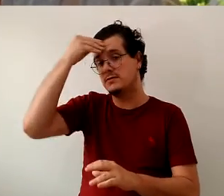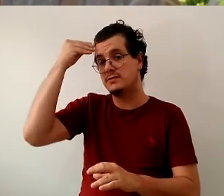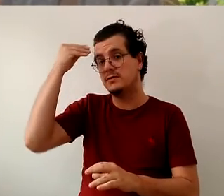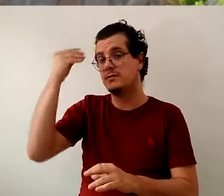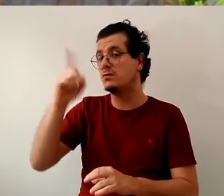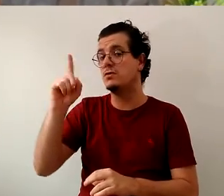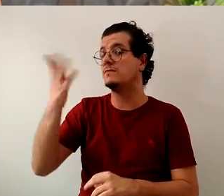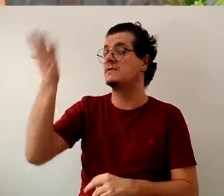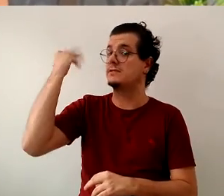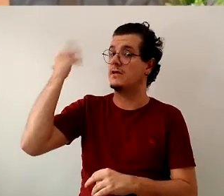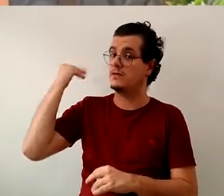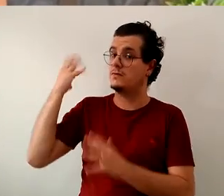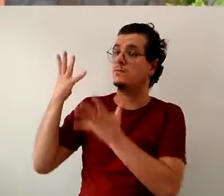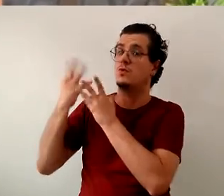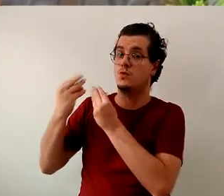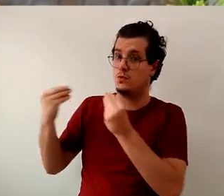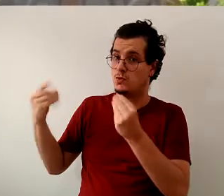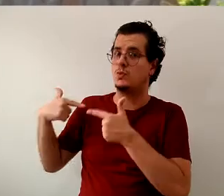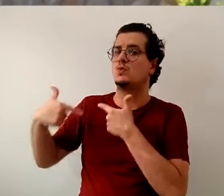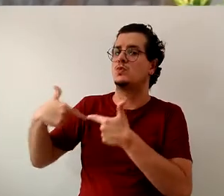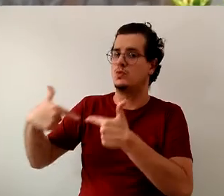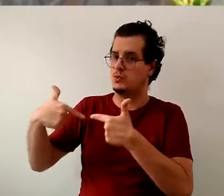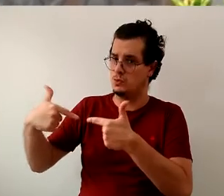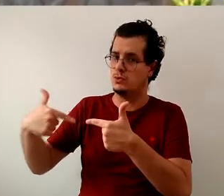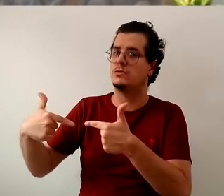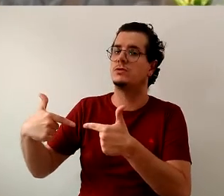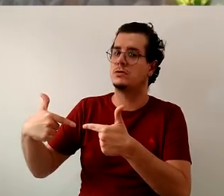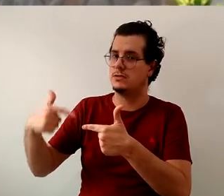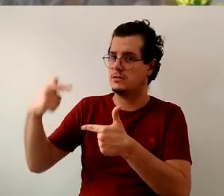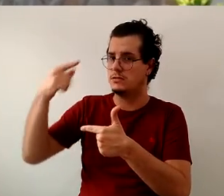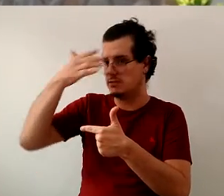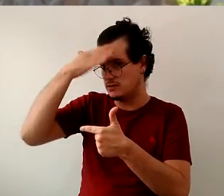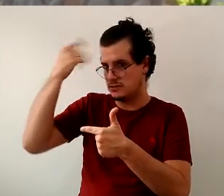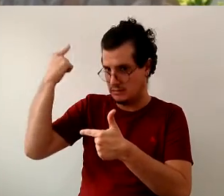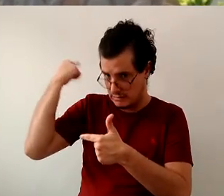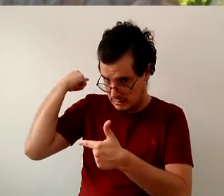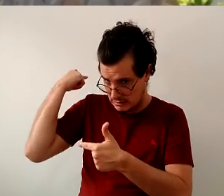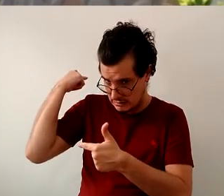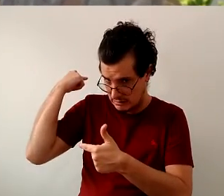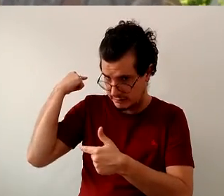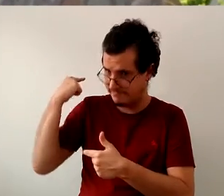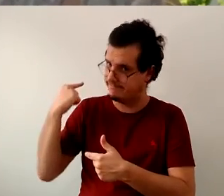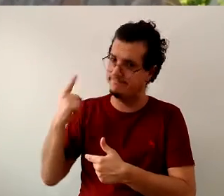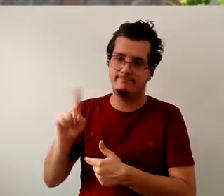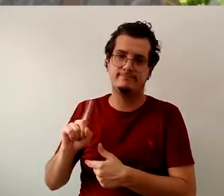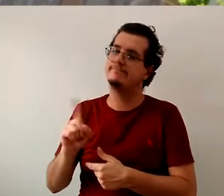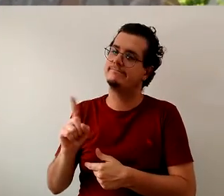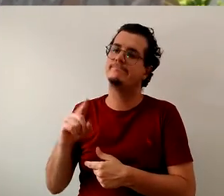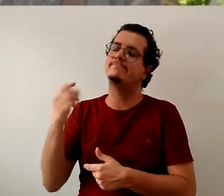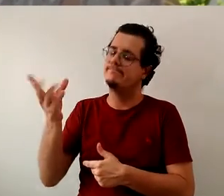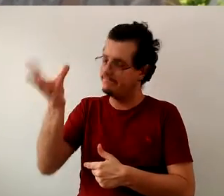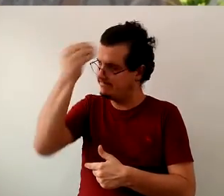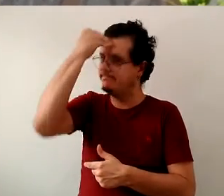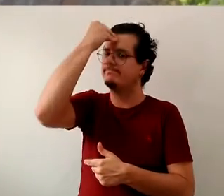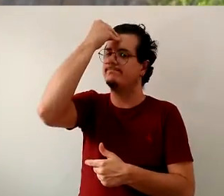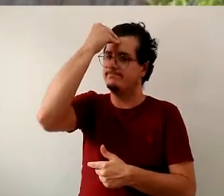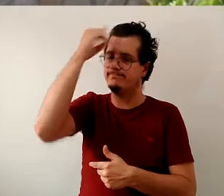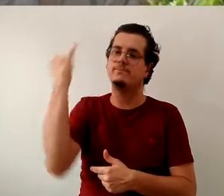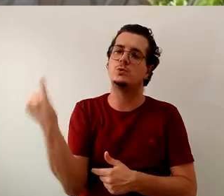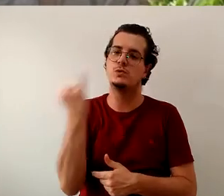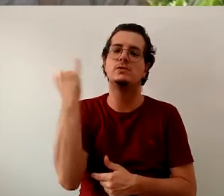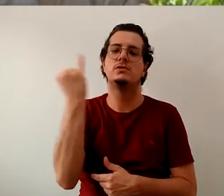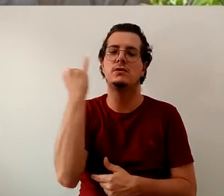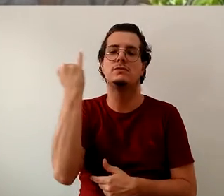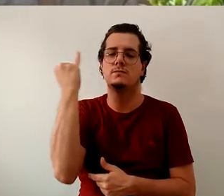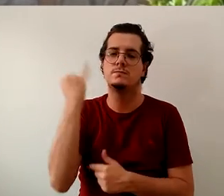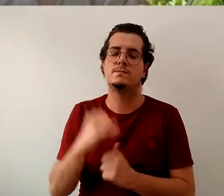começou anos atrás, segurando ou não, carregando nas costas todas as lutas